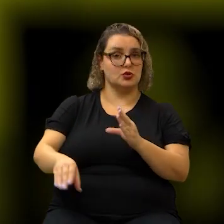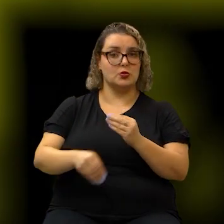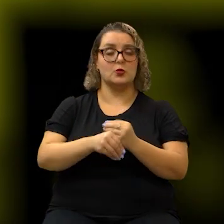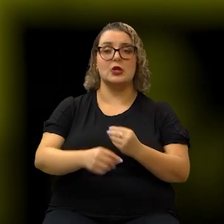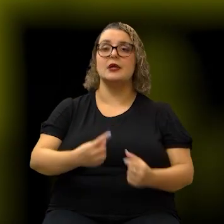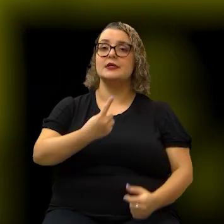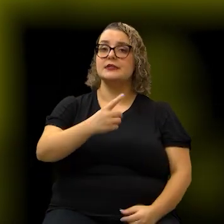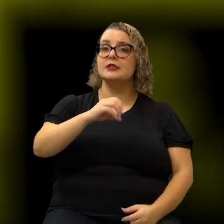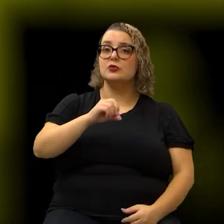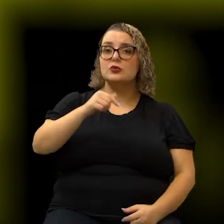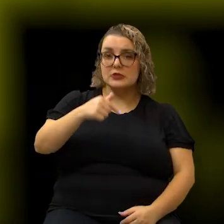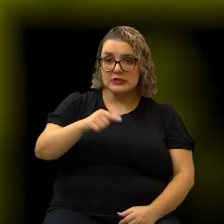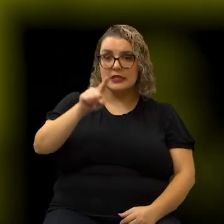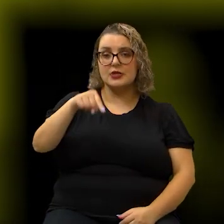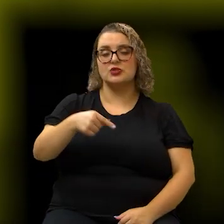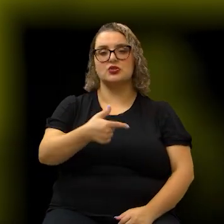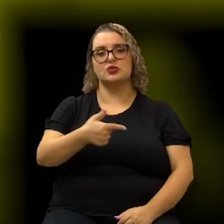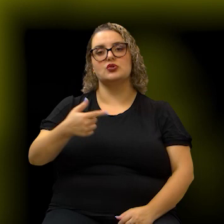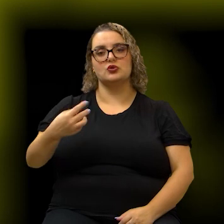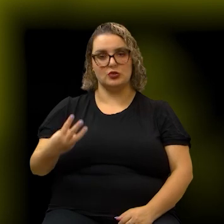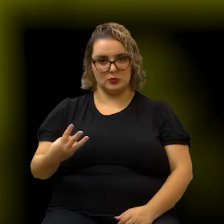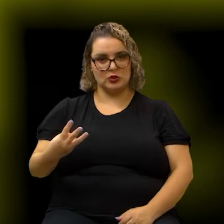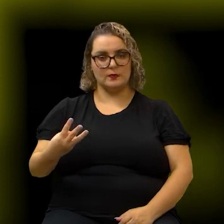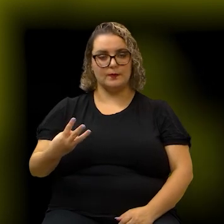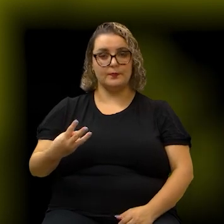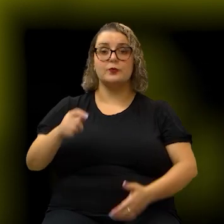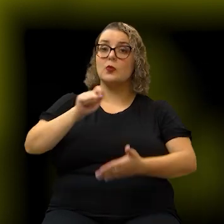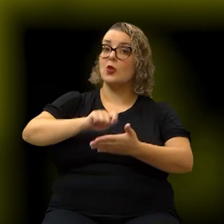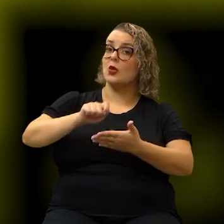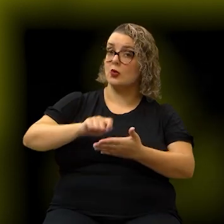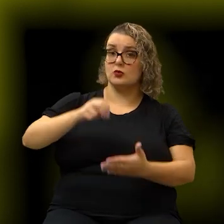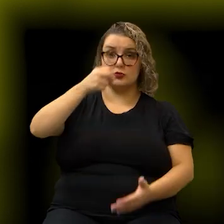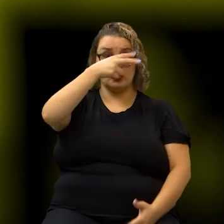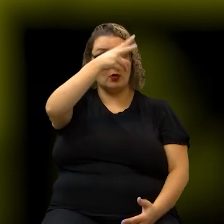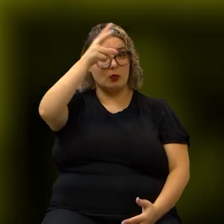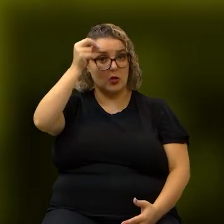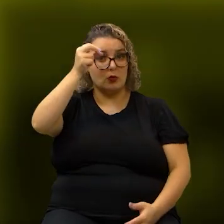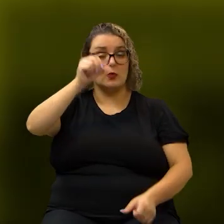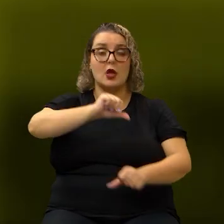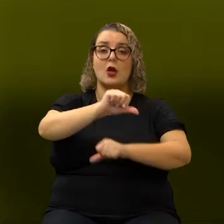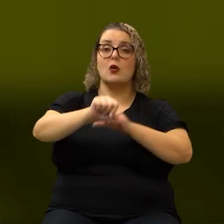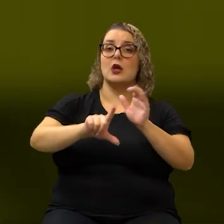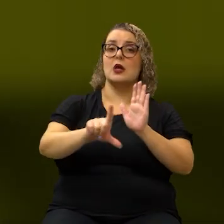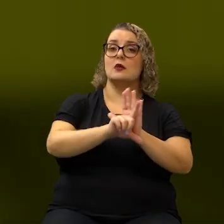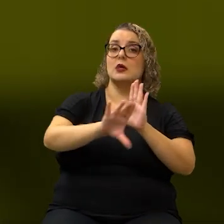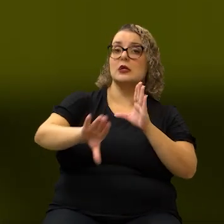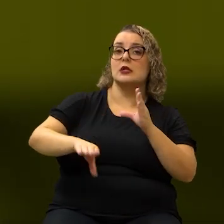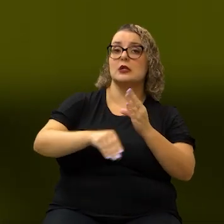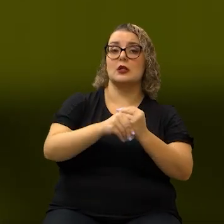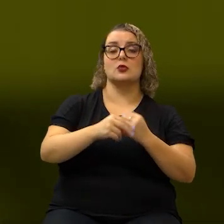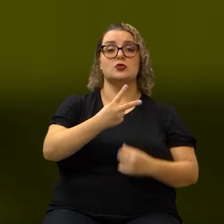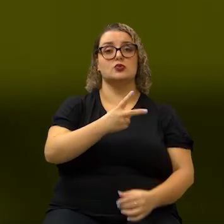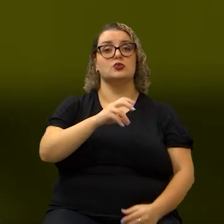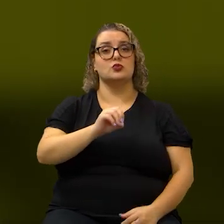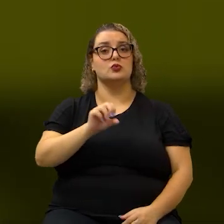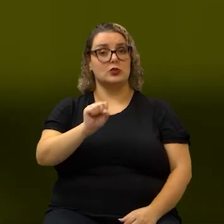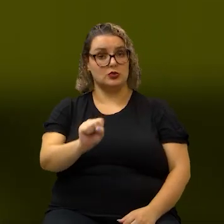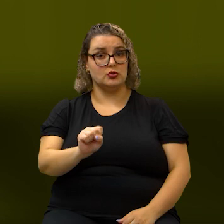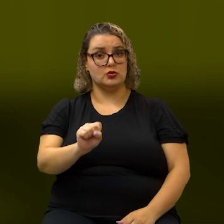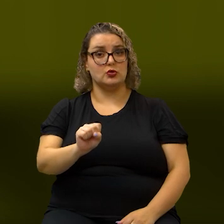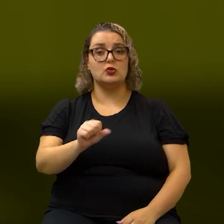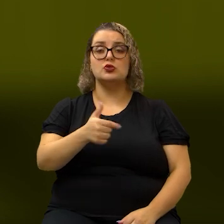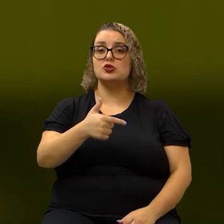de lei complementar 107 de 2023, de autoria do prefeito, que altera a lei complementar